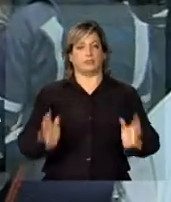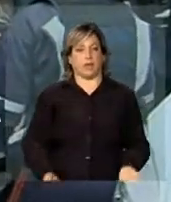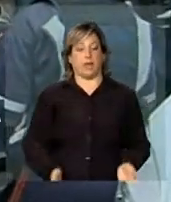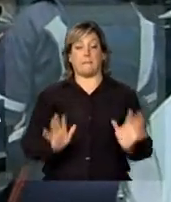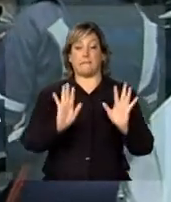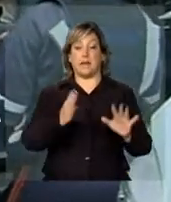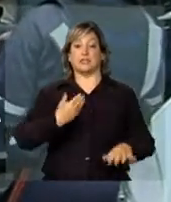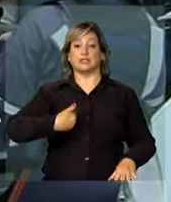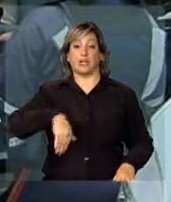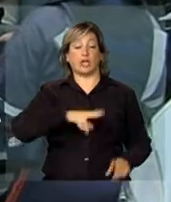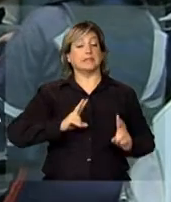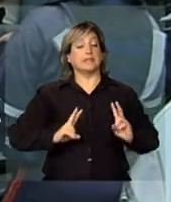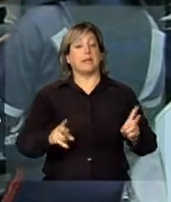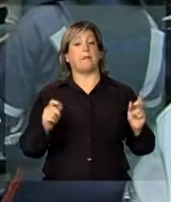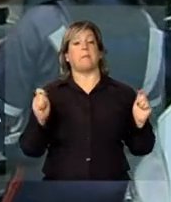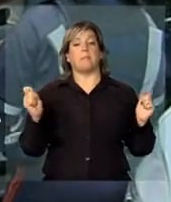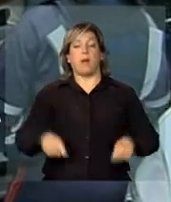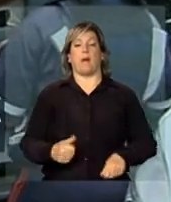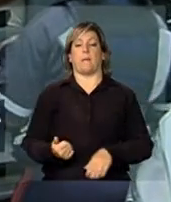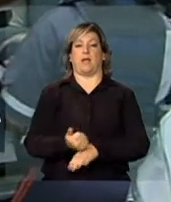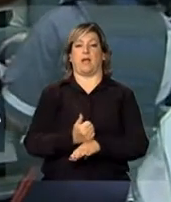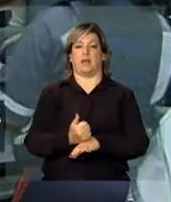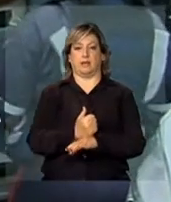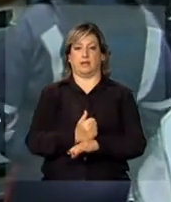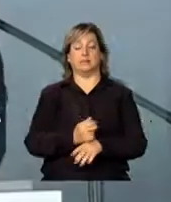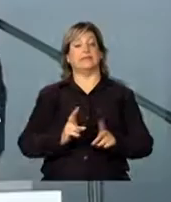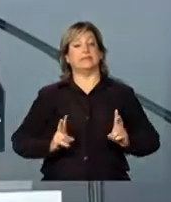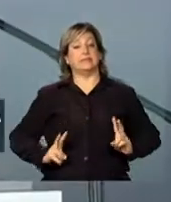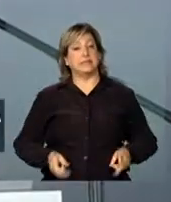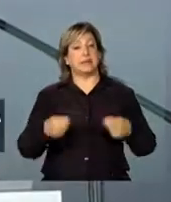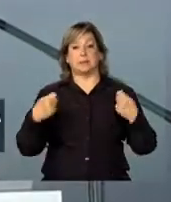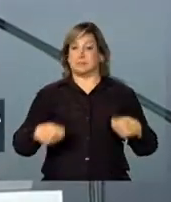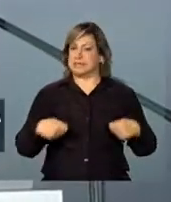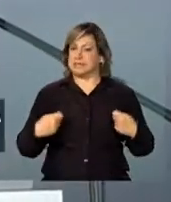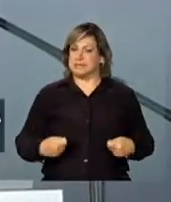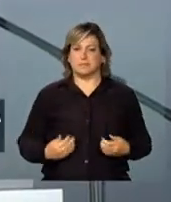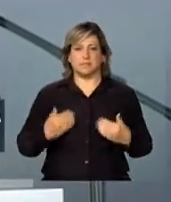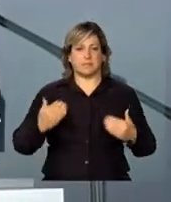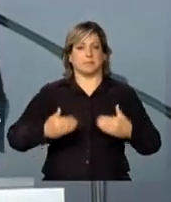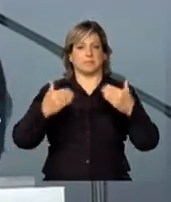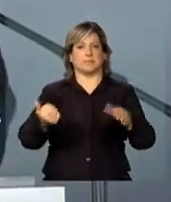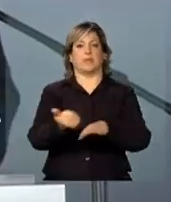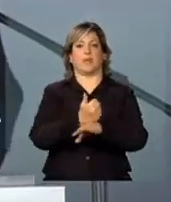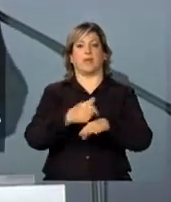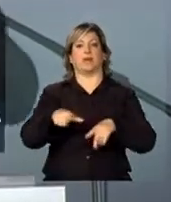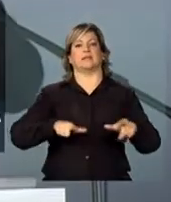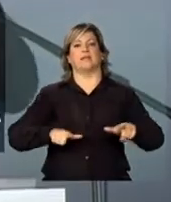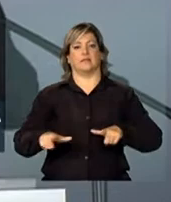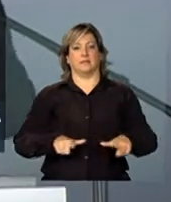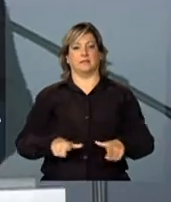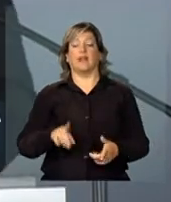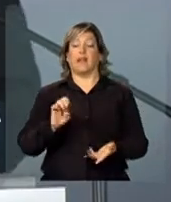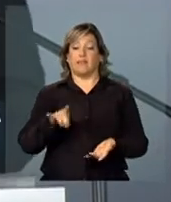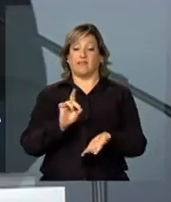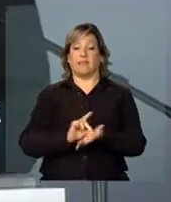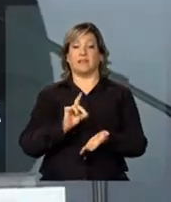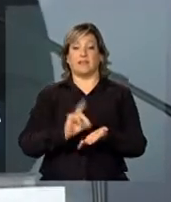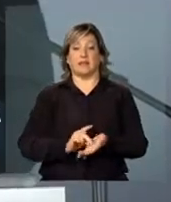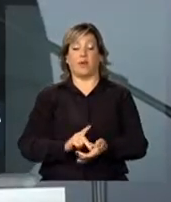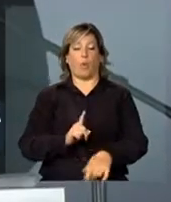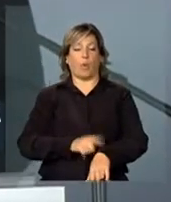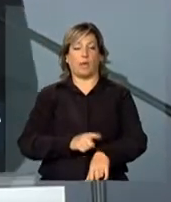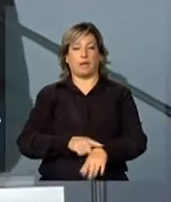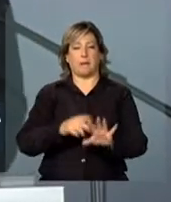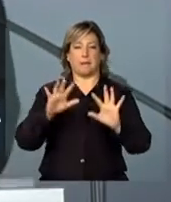sempre podemos melhorar e sempre temos que ir atrás de melhorar esse serviço. É verdade que o tempo médio